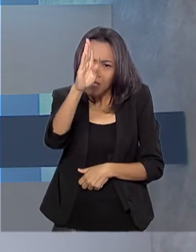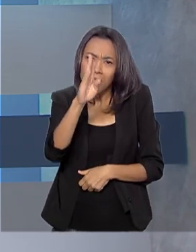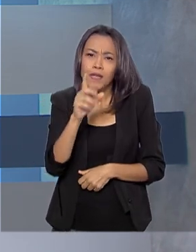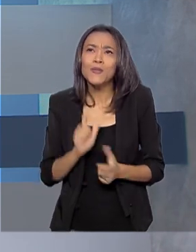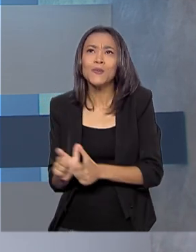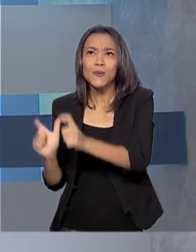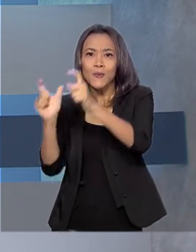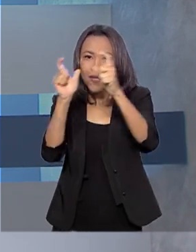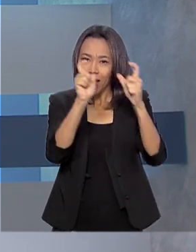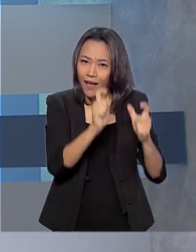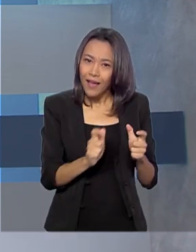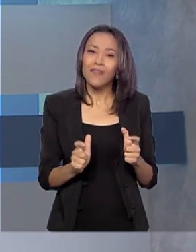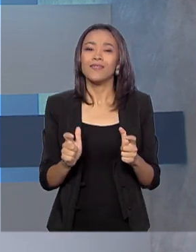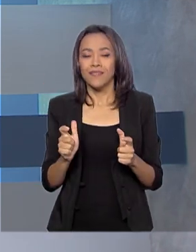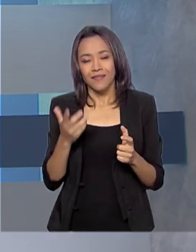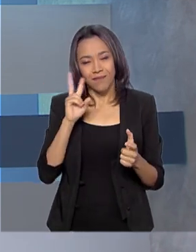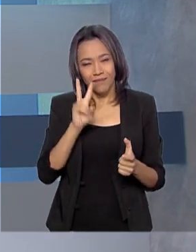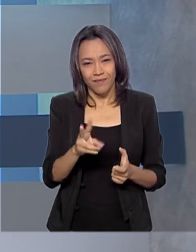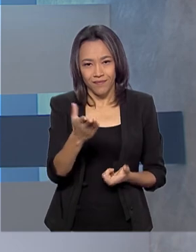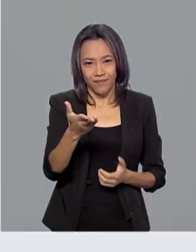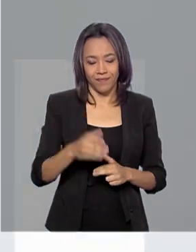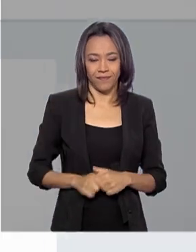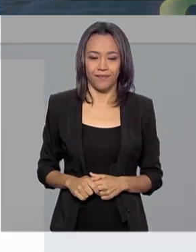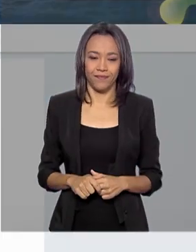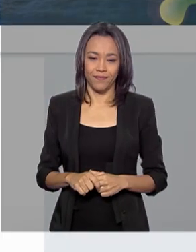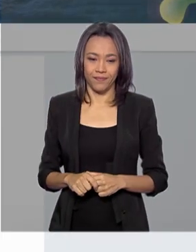dos foliões nesta época do ano. Dá uma olhada.